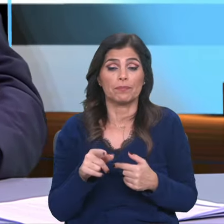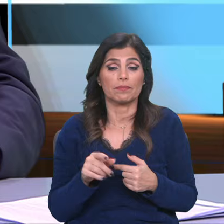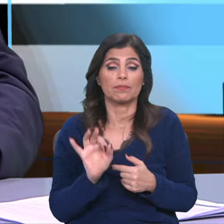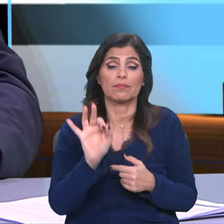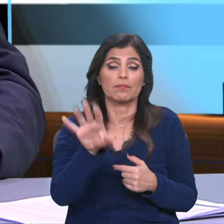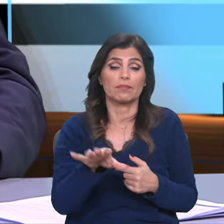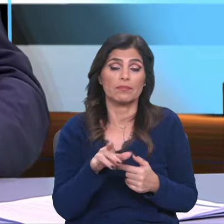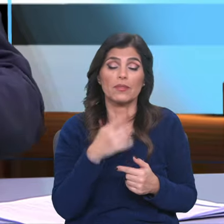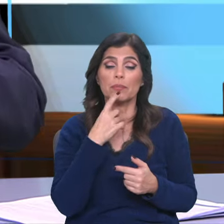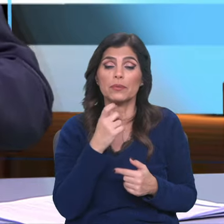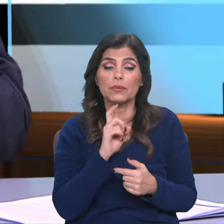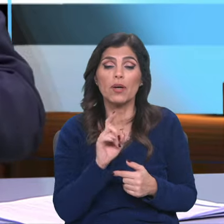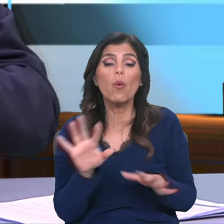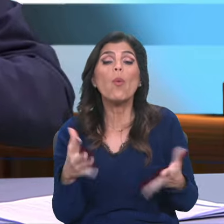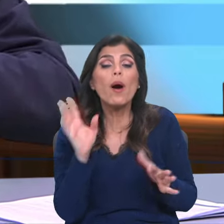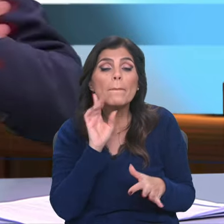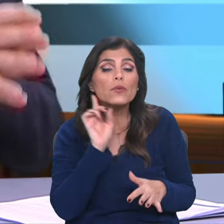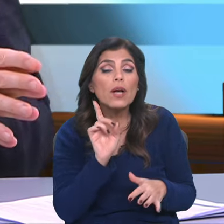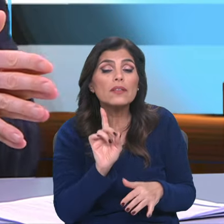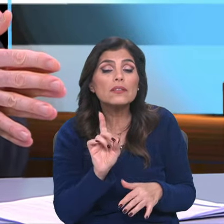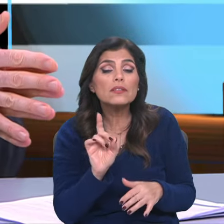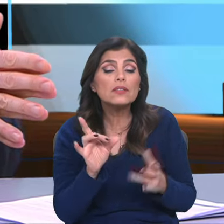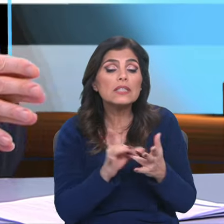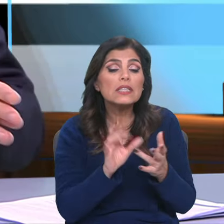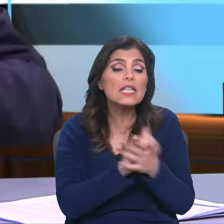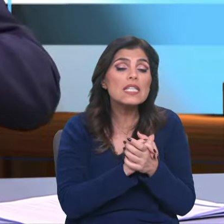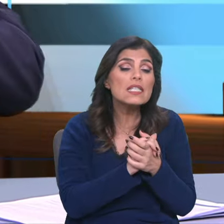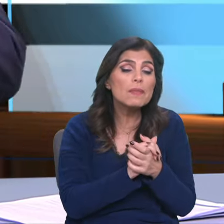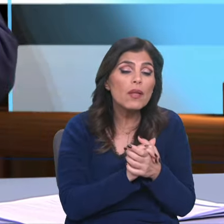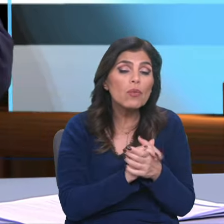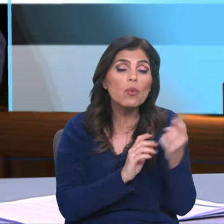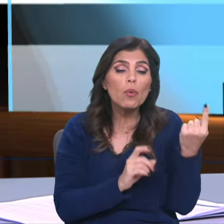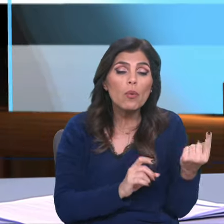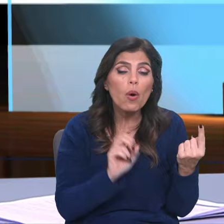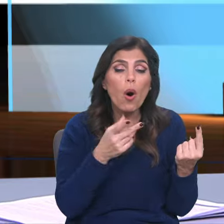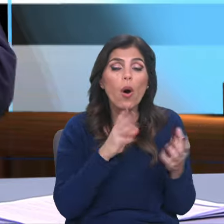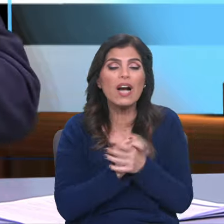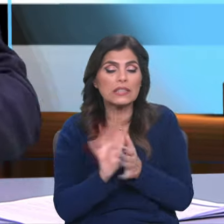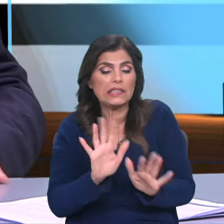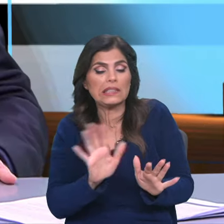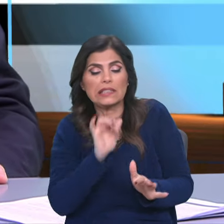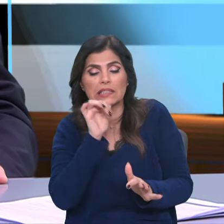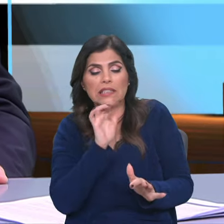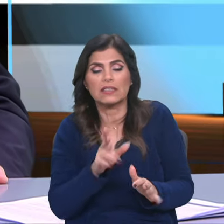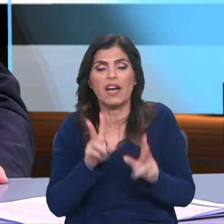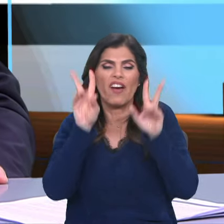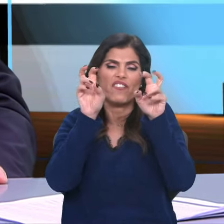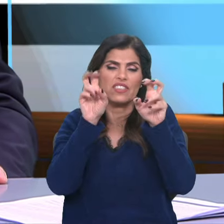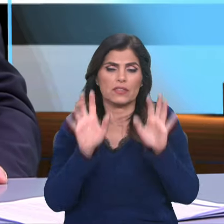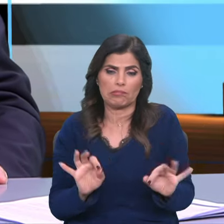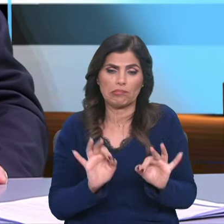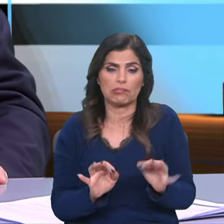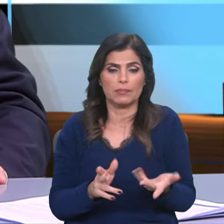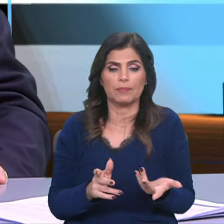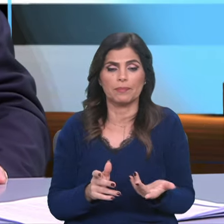esta questão. Qual é mais importante? O casamento ou o celibato, a virgindade consagrada,